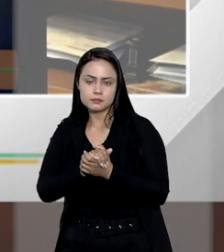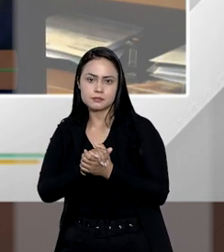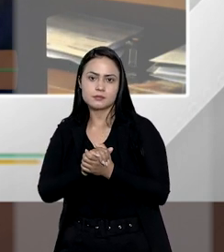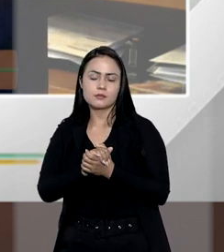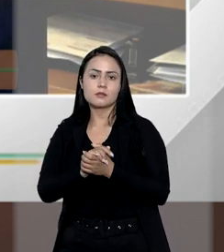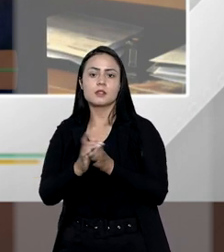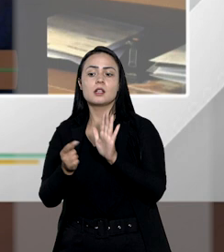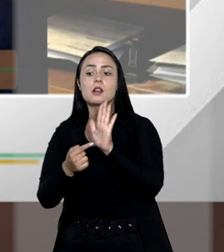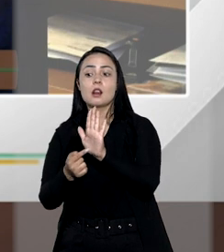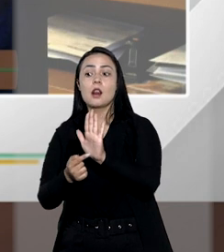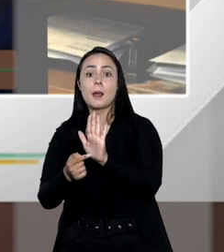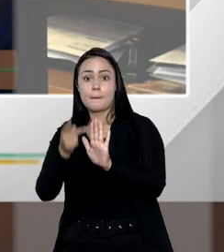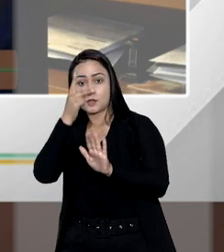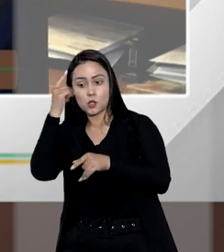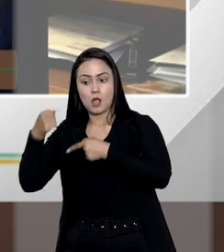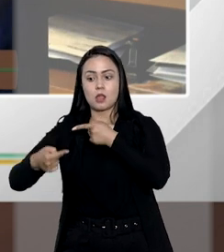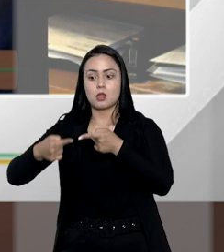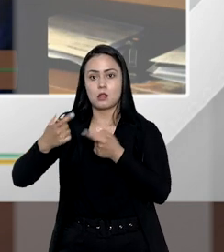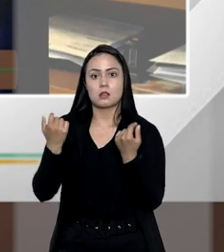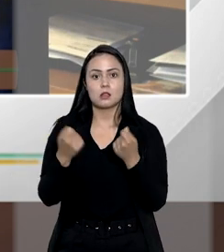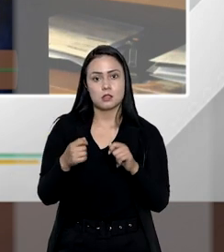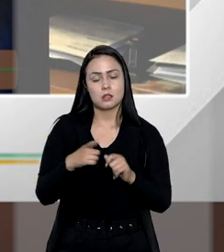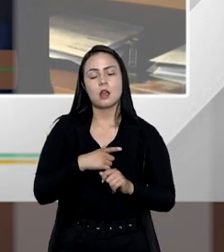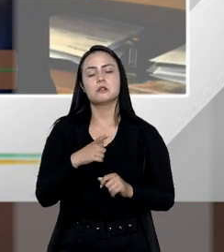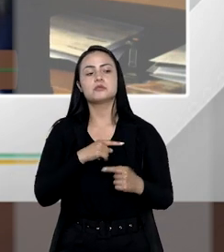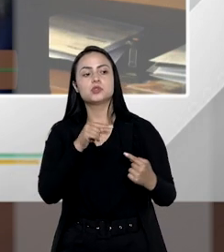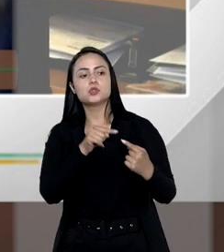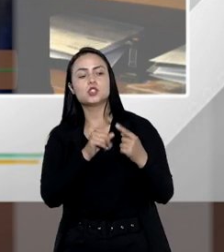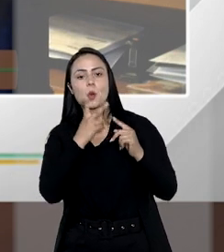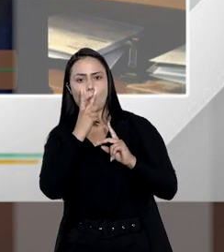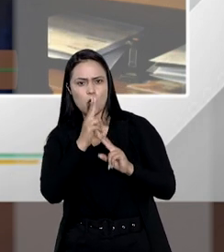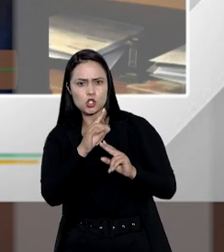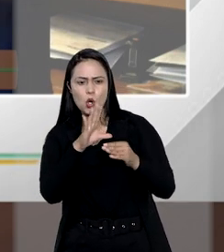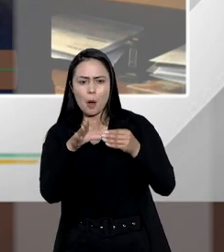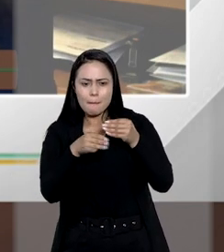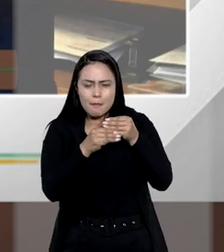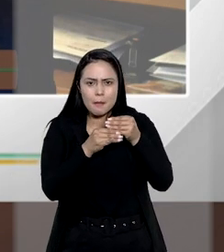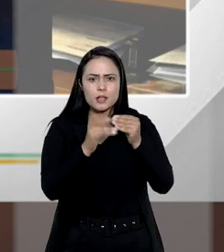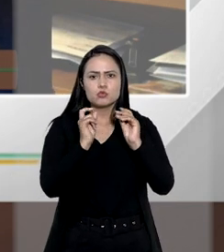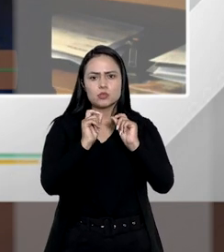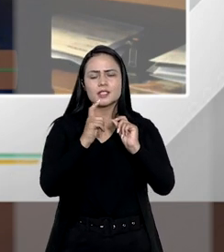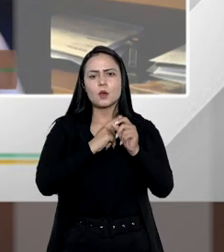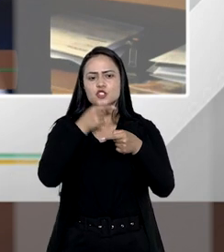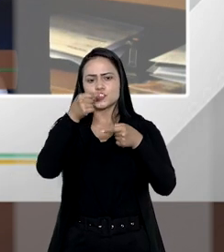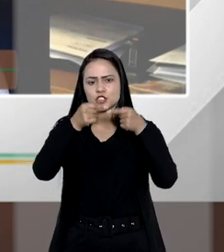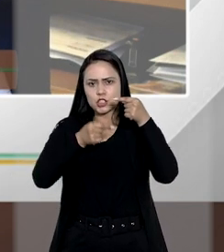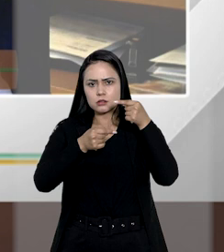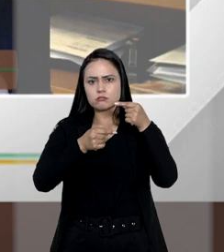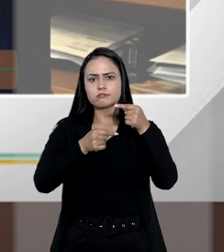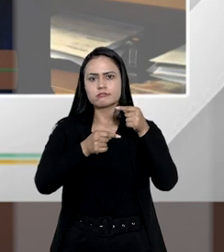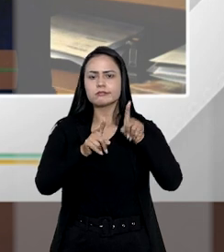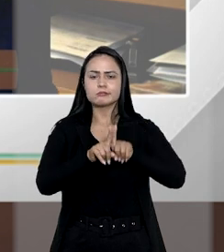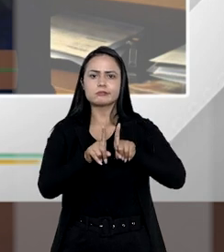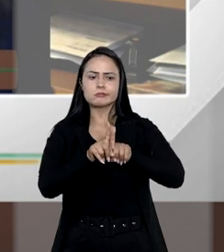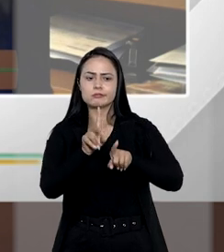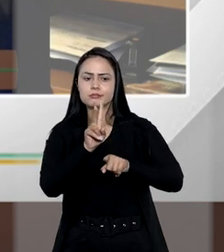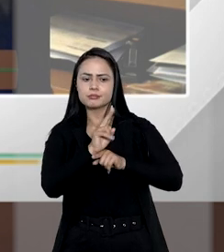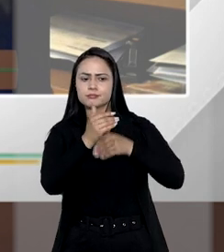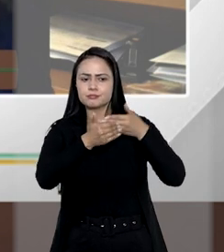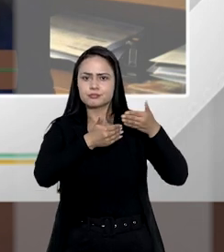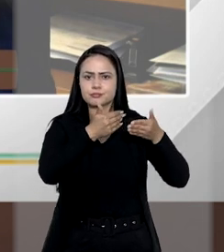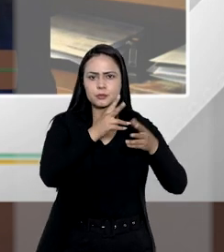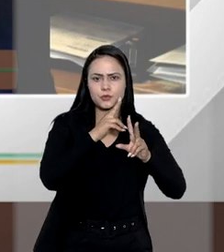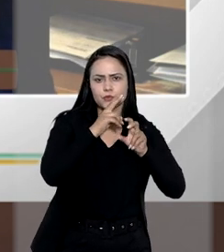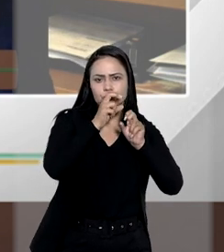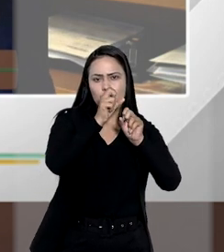considerado herdeiro necessário. Então, nesse sentido, eu acho que é só complemento de que há uma divergência e com uma tendência